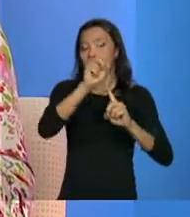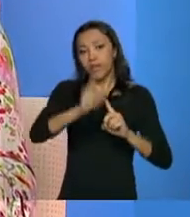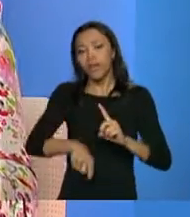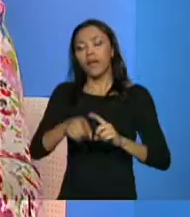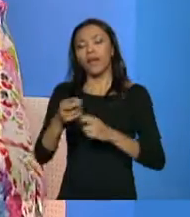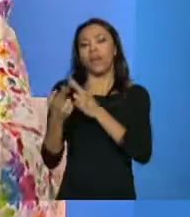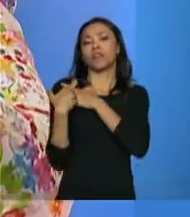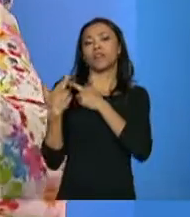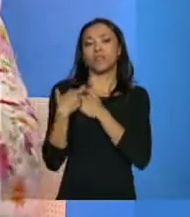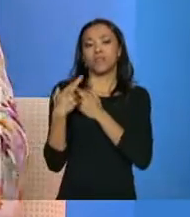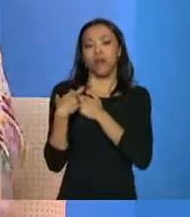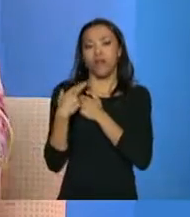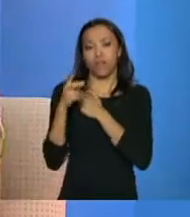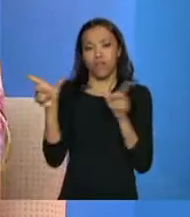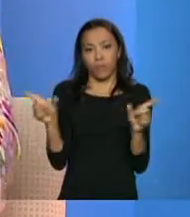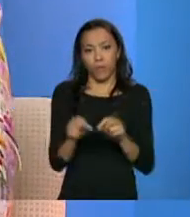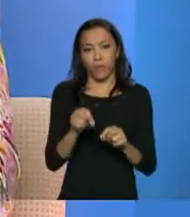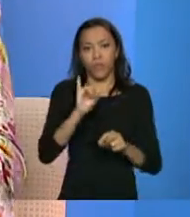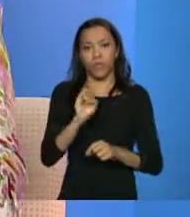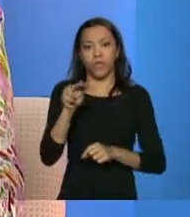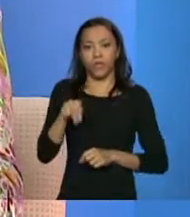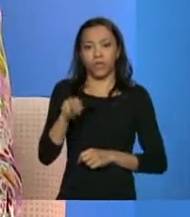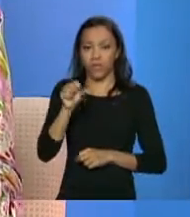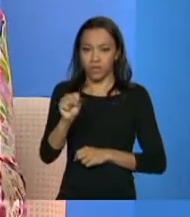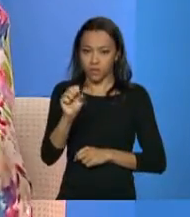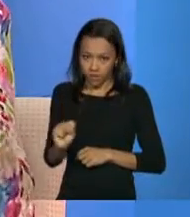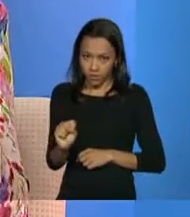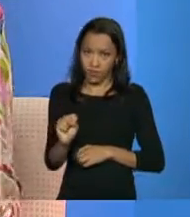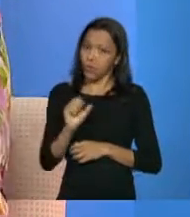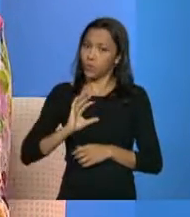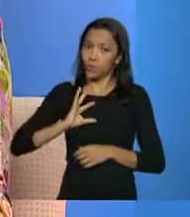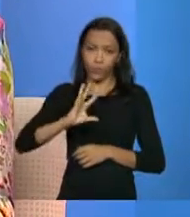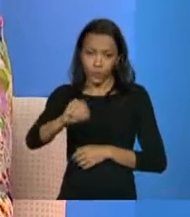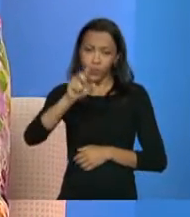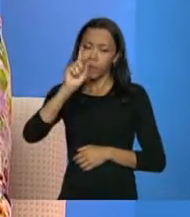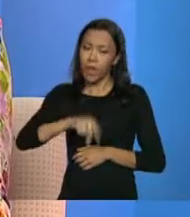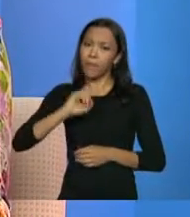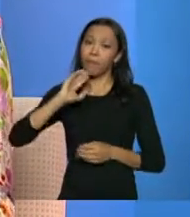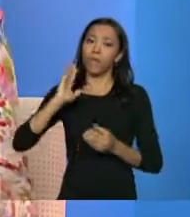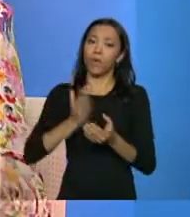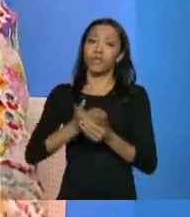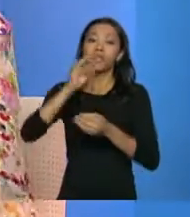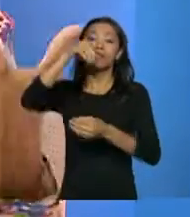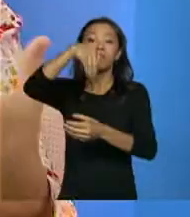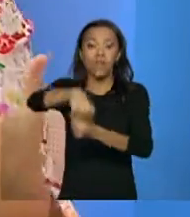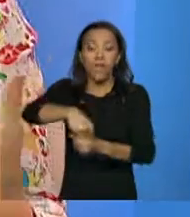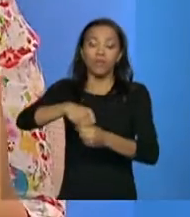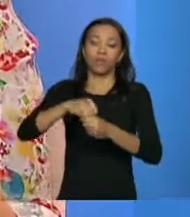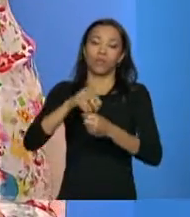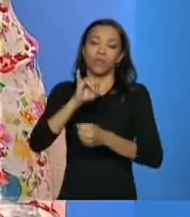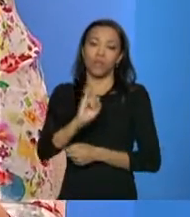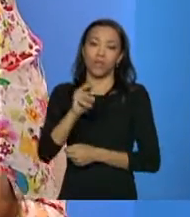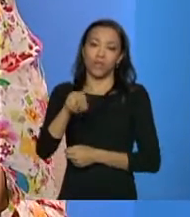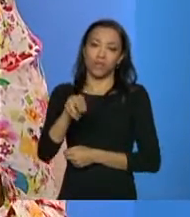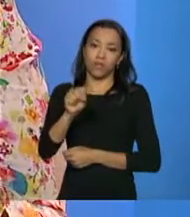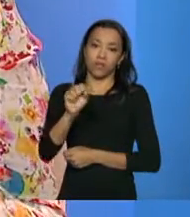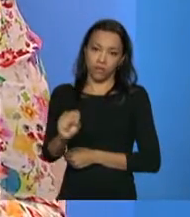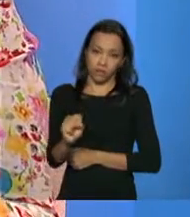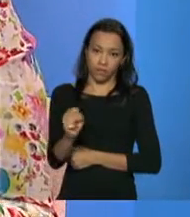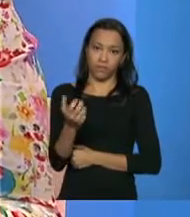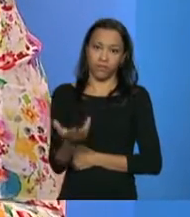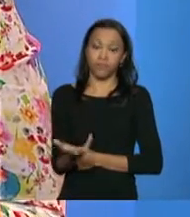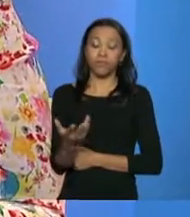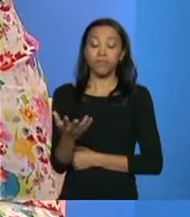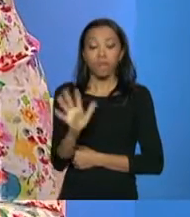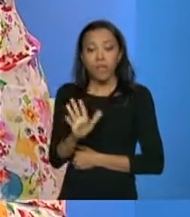INSS, todo o processo se dá via INSS. Mas nós temos um trabalho muito grande de incluir esse povo no Cadastro Único, né?